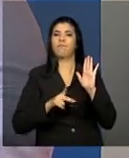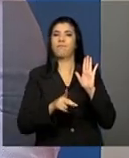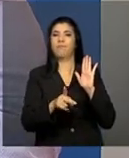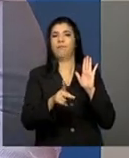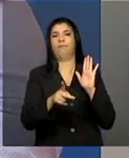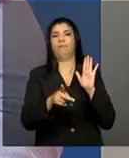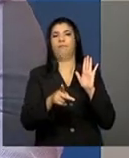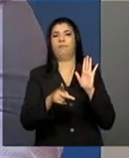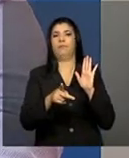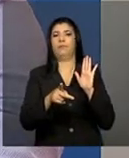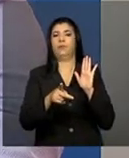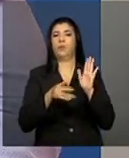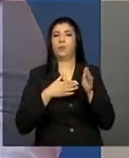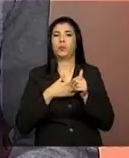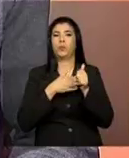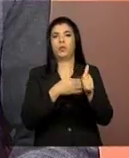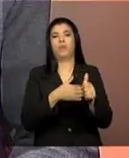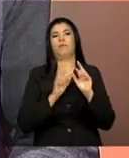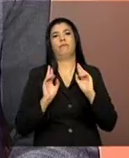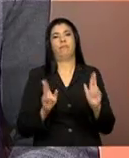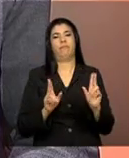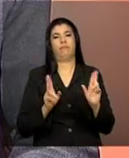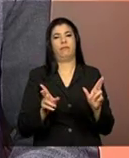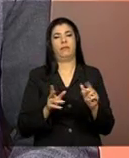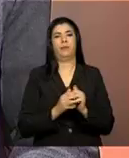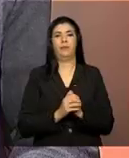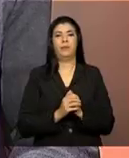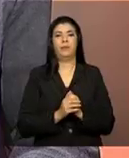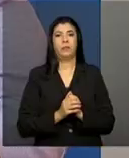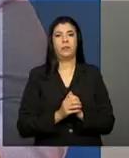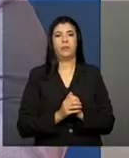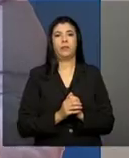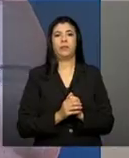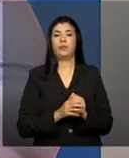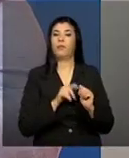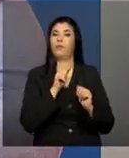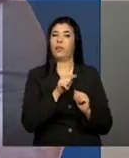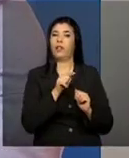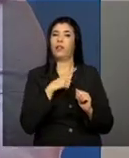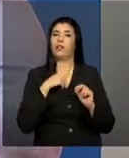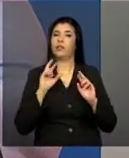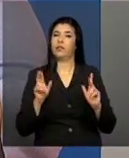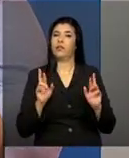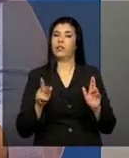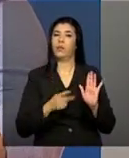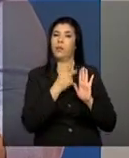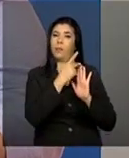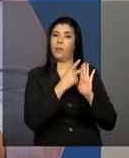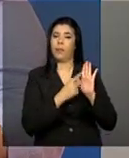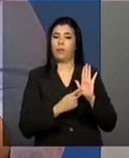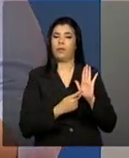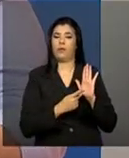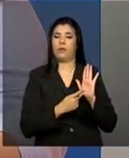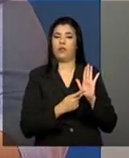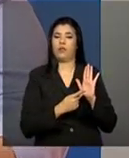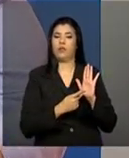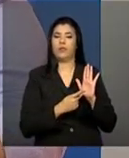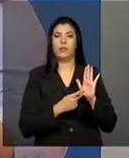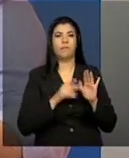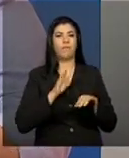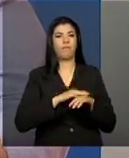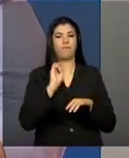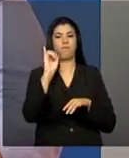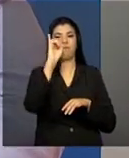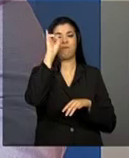né, de acompanhamento sócio-familiar. Então, essa é um pouco a definição. O prontuário, ele é fundamental,